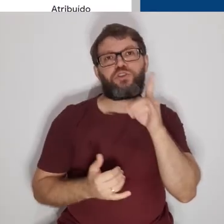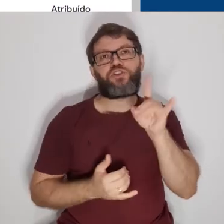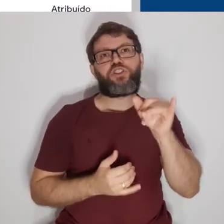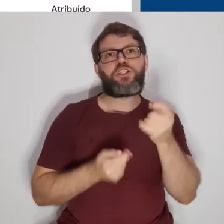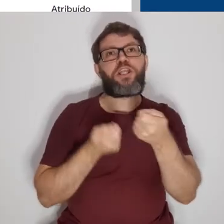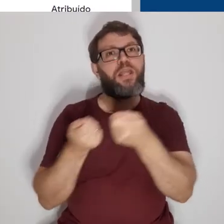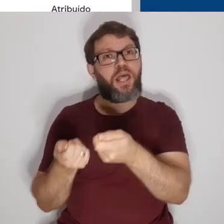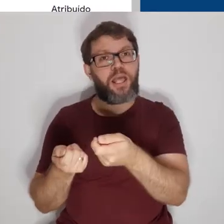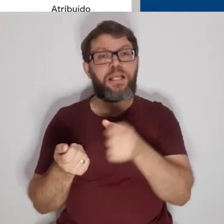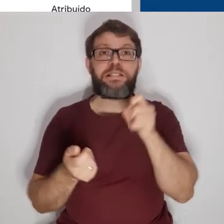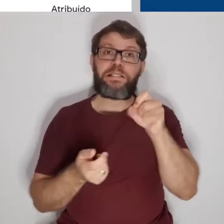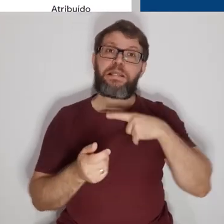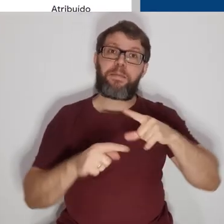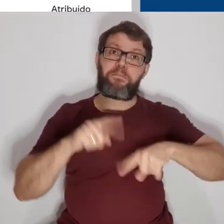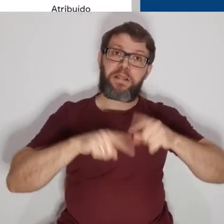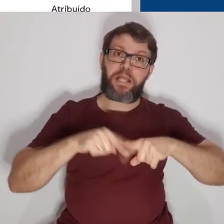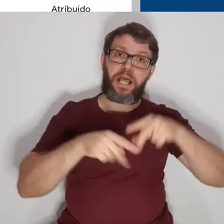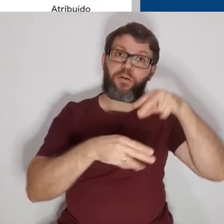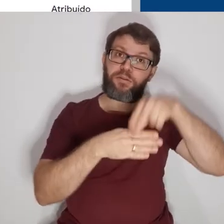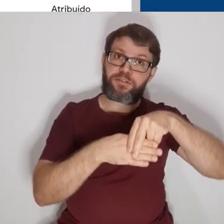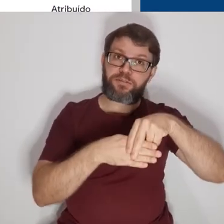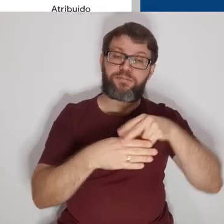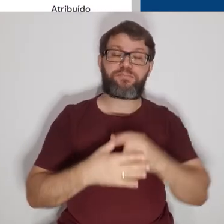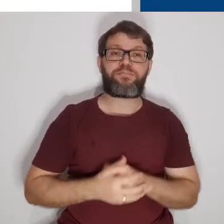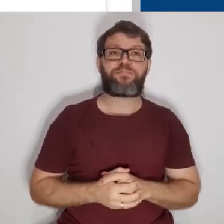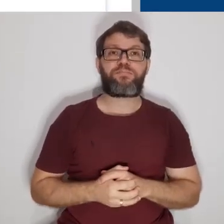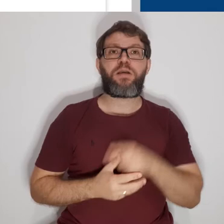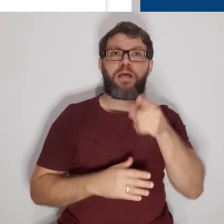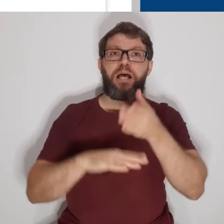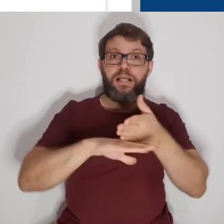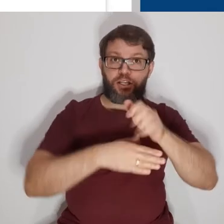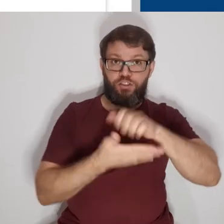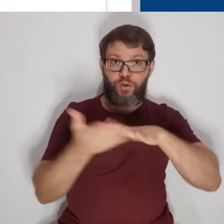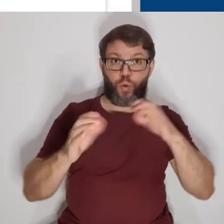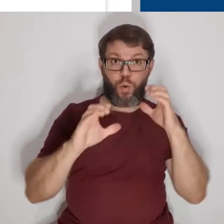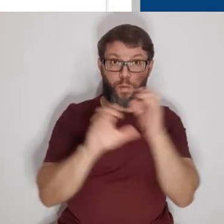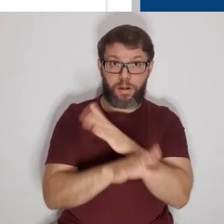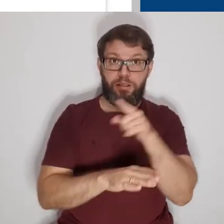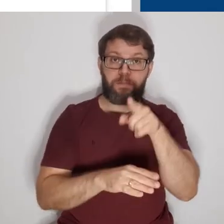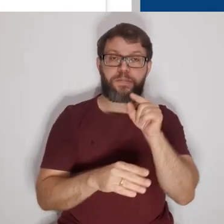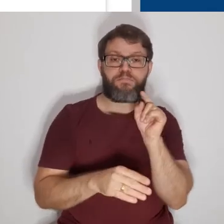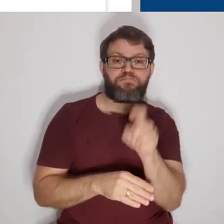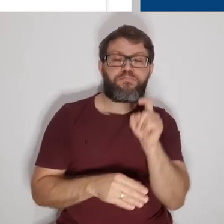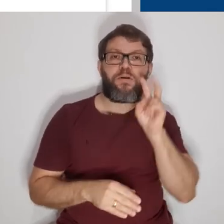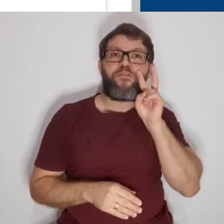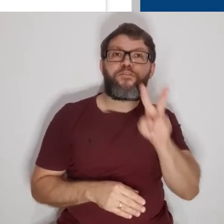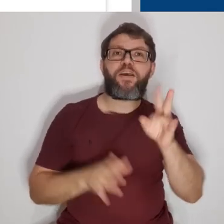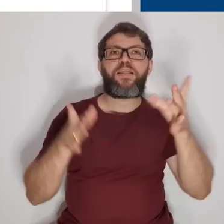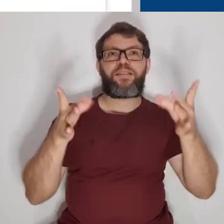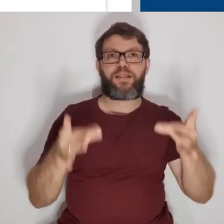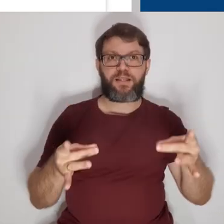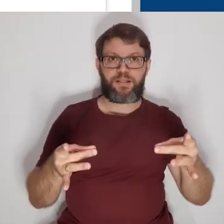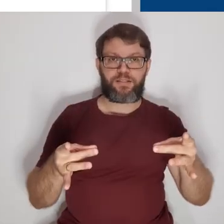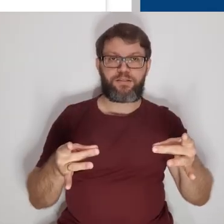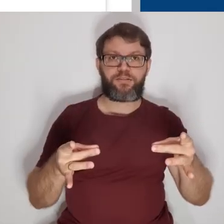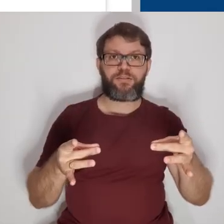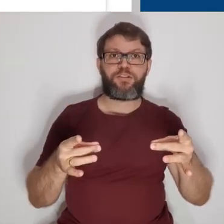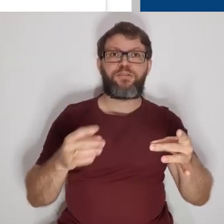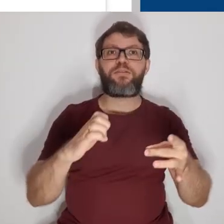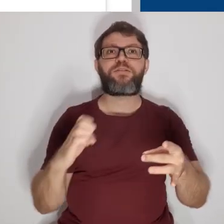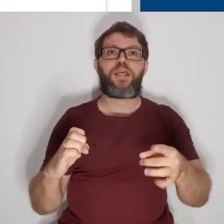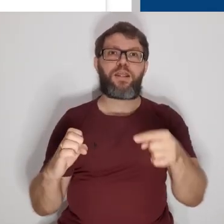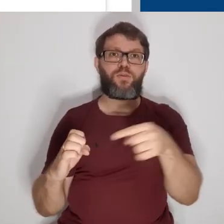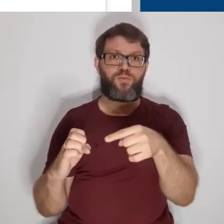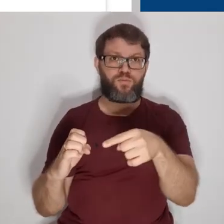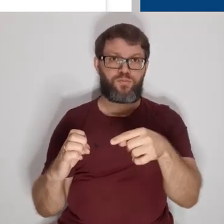data de entrega e se possui algum material anexado. Para ter acesso à atividade completa, você deve clicar em ver detalhes